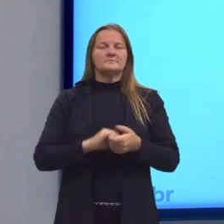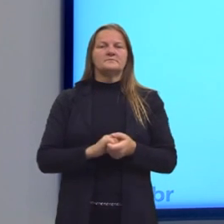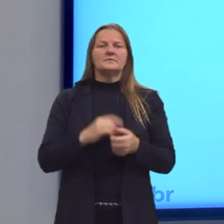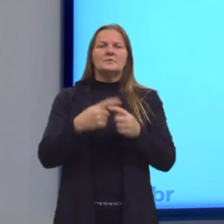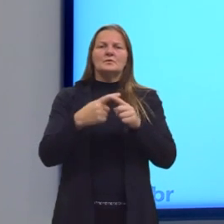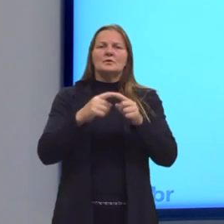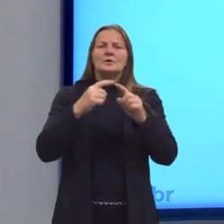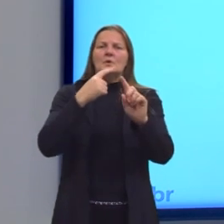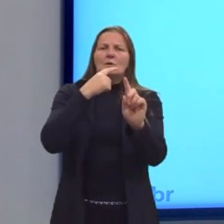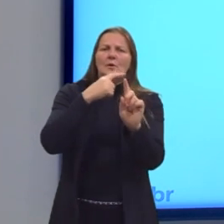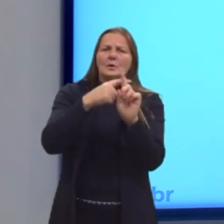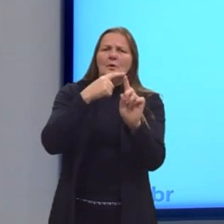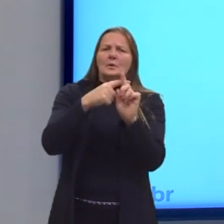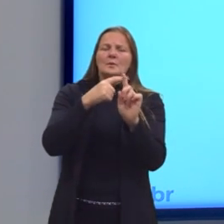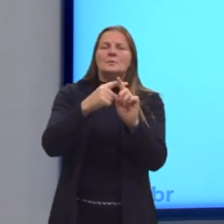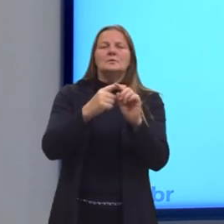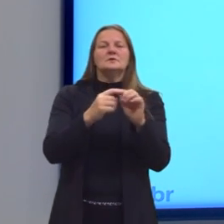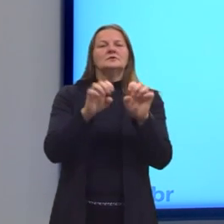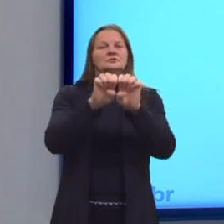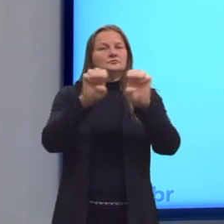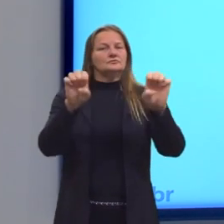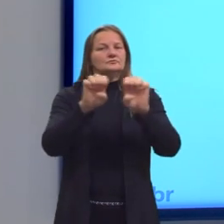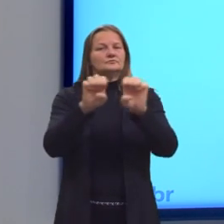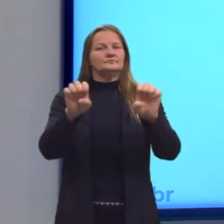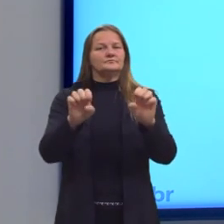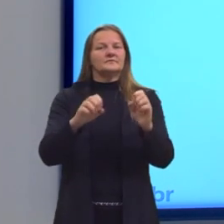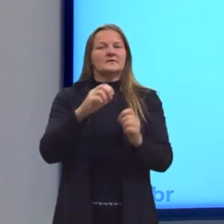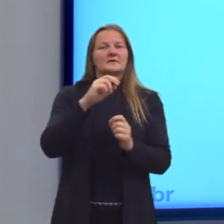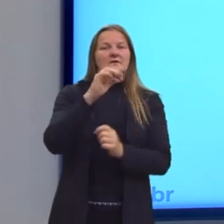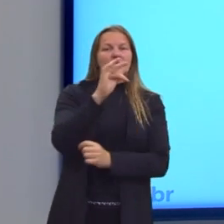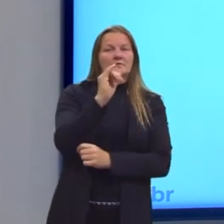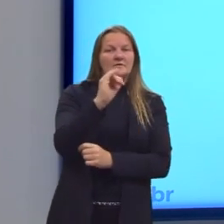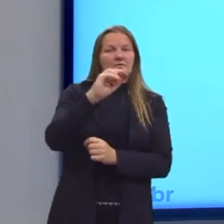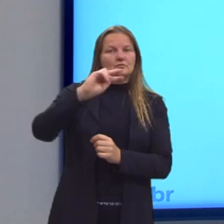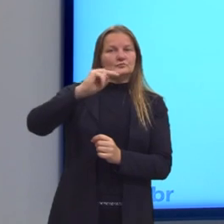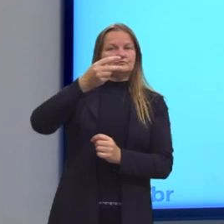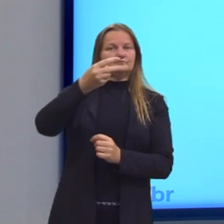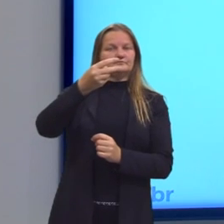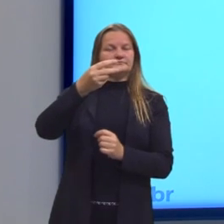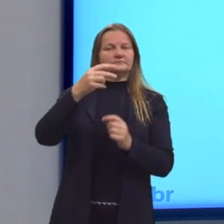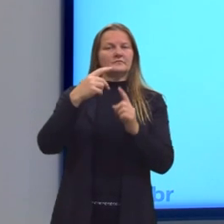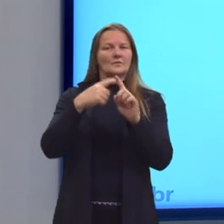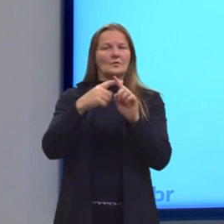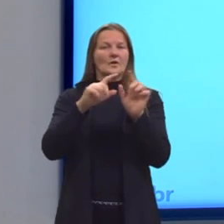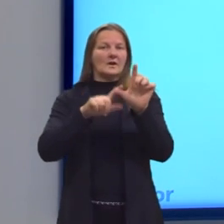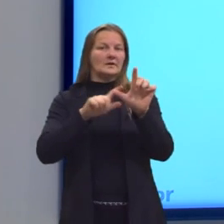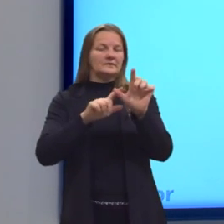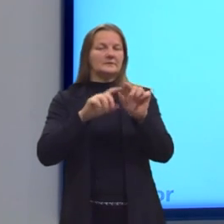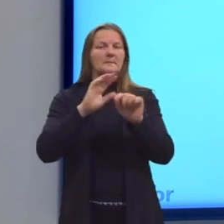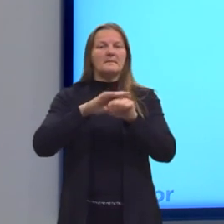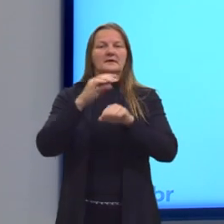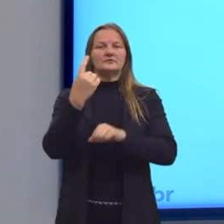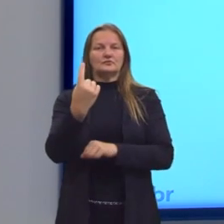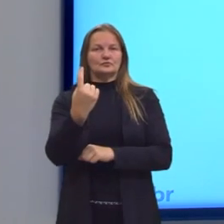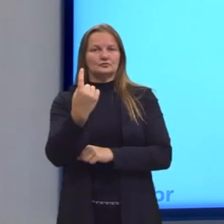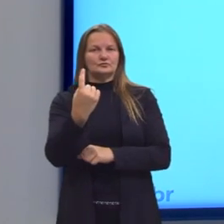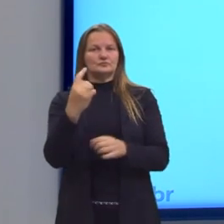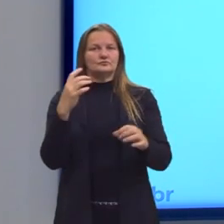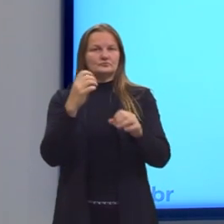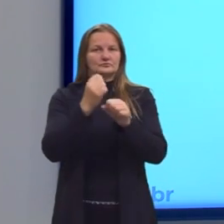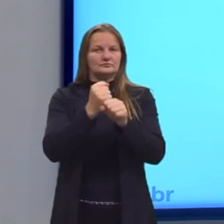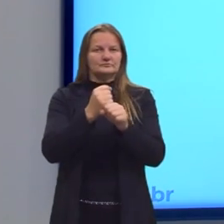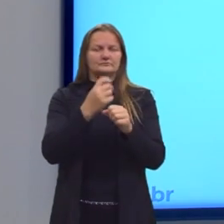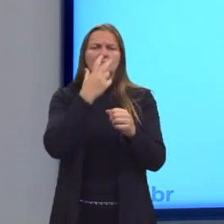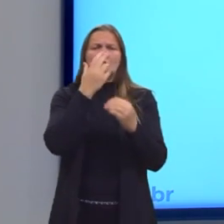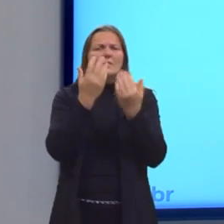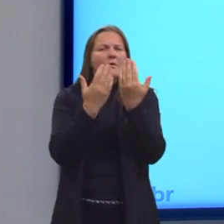positiva da equação Φ² é igual a Φ mais 1. Assim